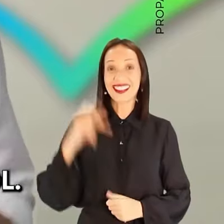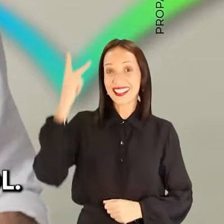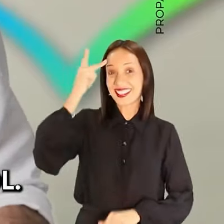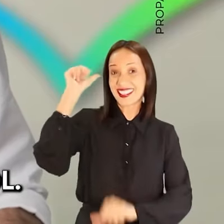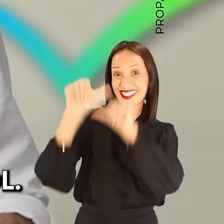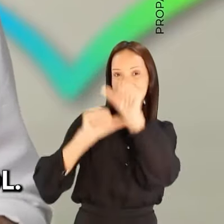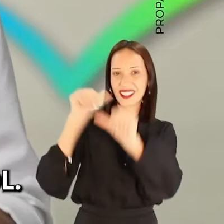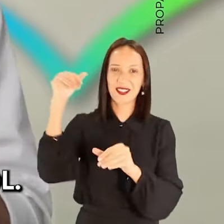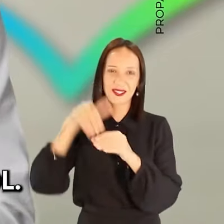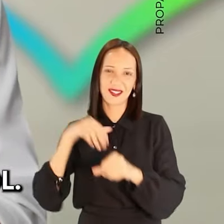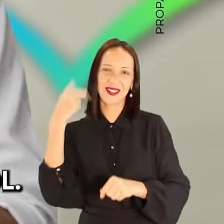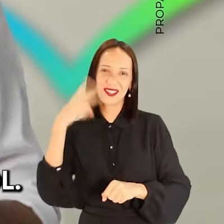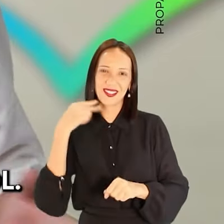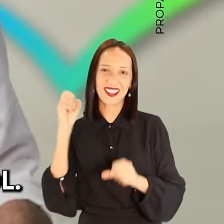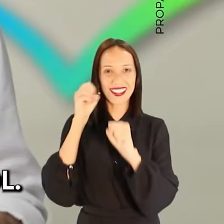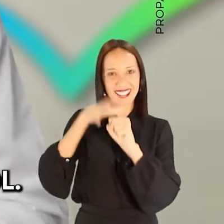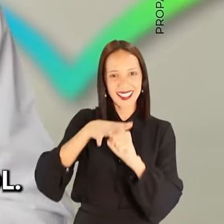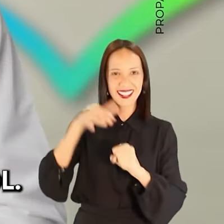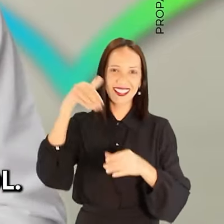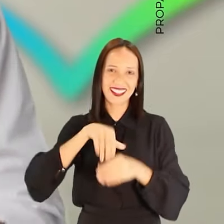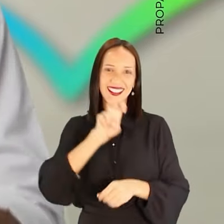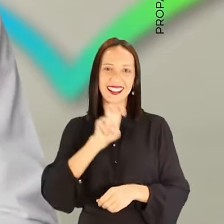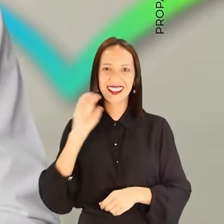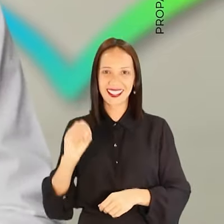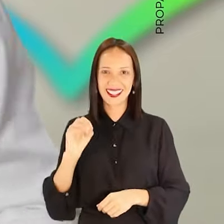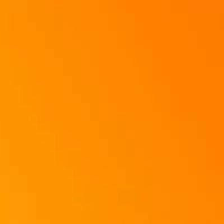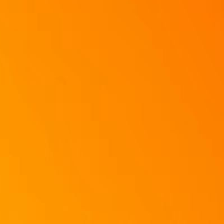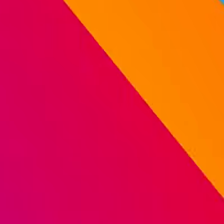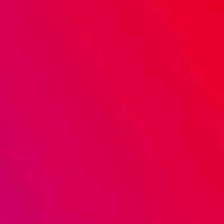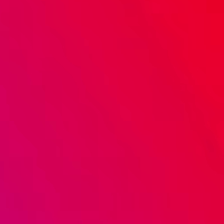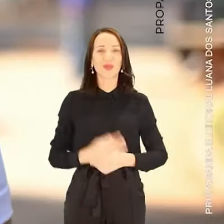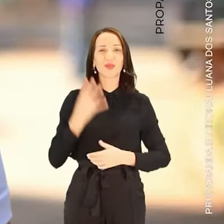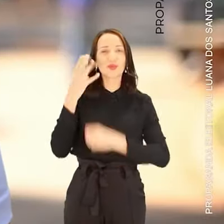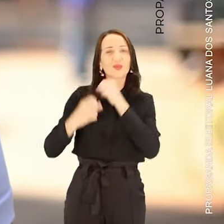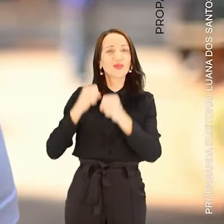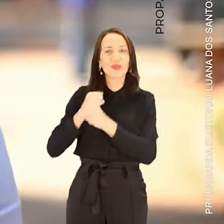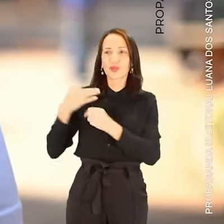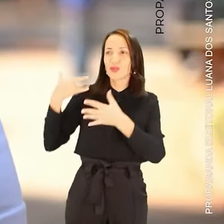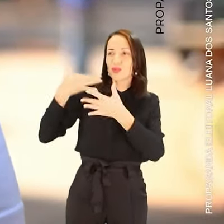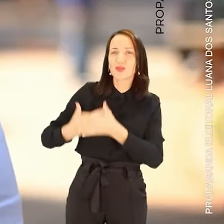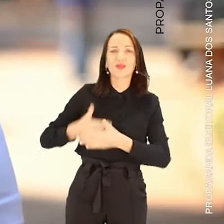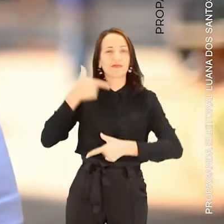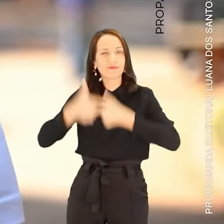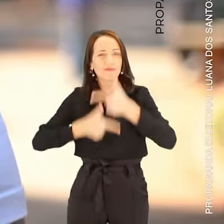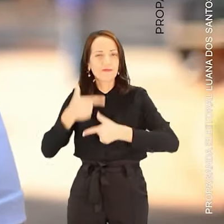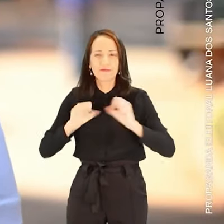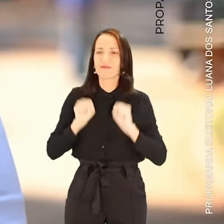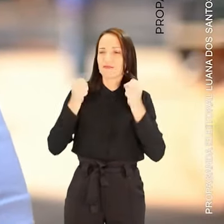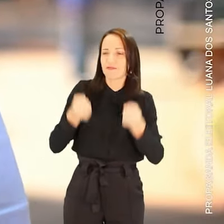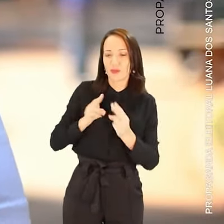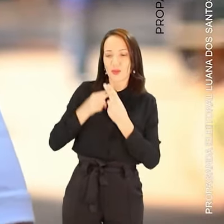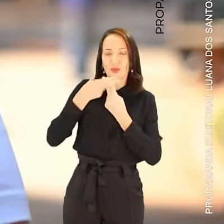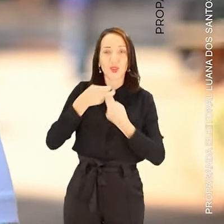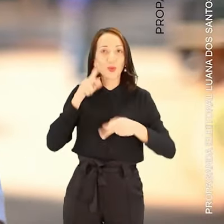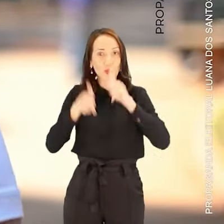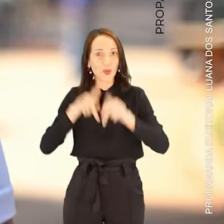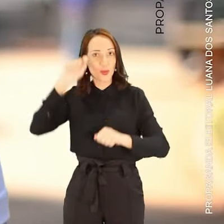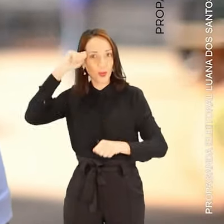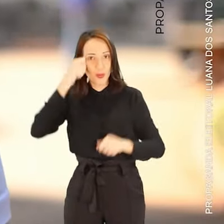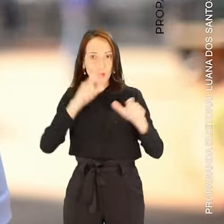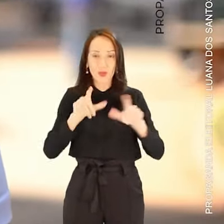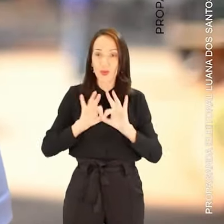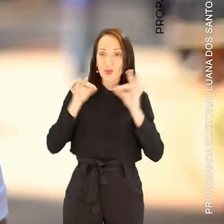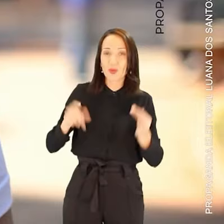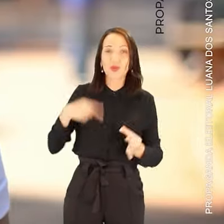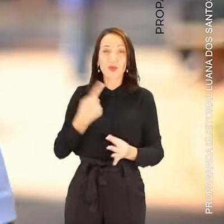Para mudar São Paulo, vote nos vereadores do PSOL. Vote 50. Foram quatro anos de um mandato ponta de lança em defesa do SUS, do povo negro